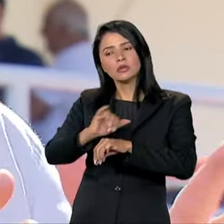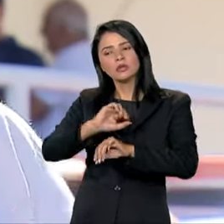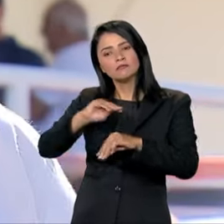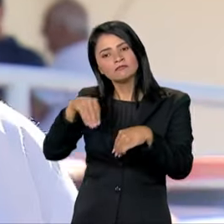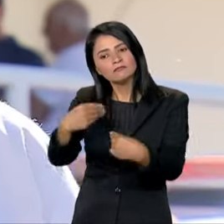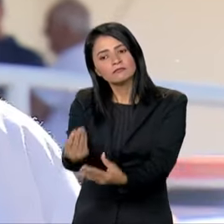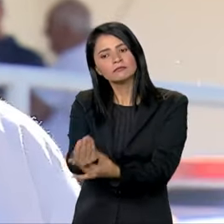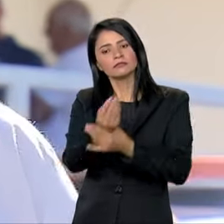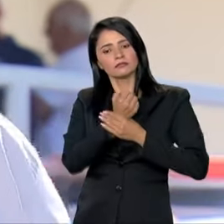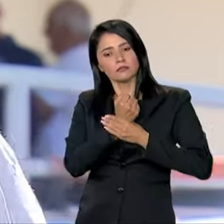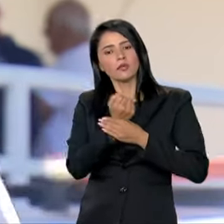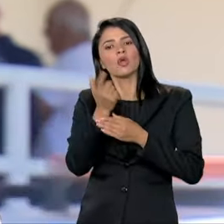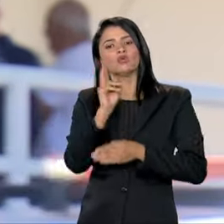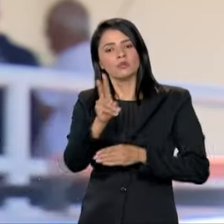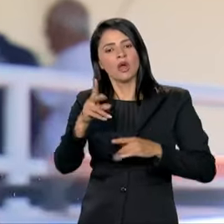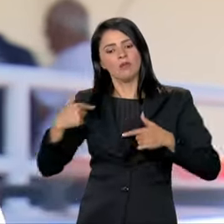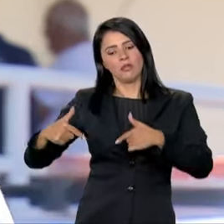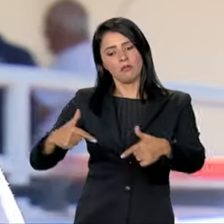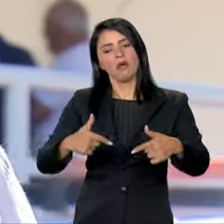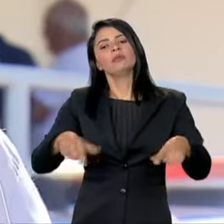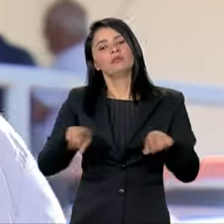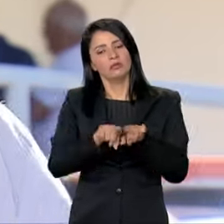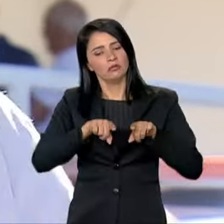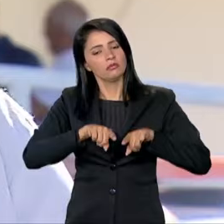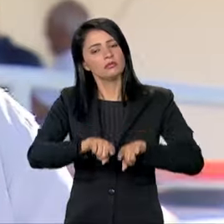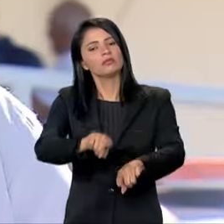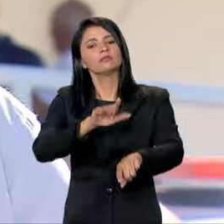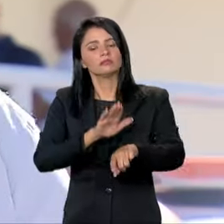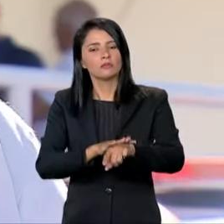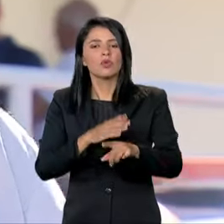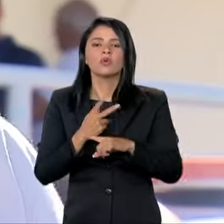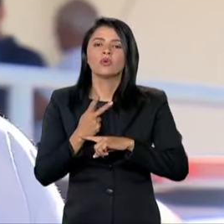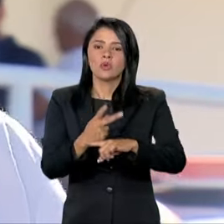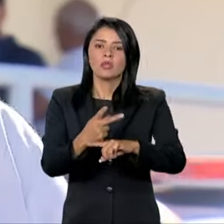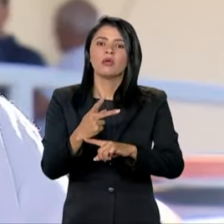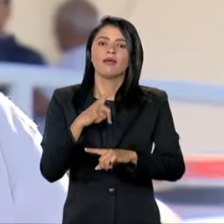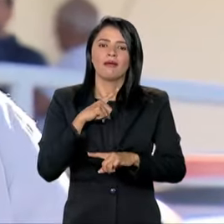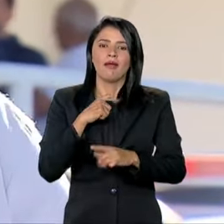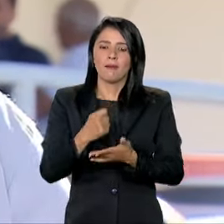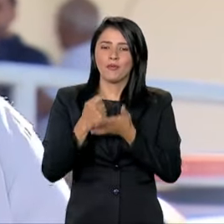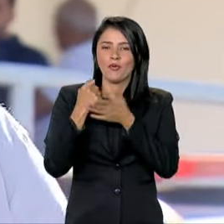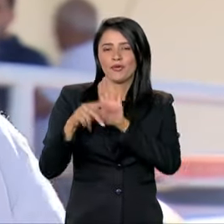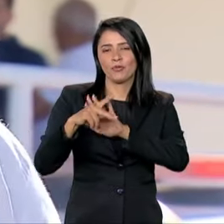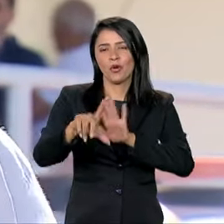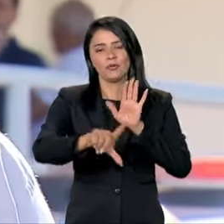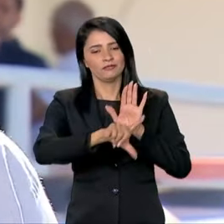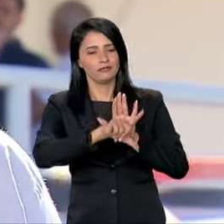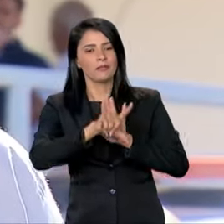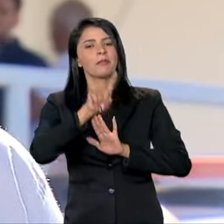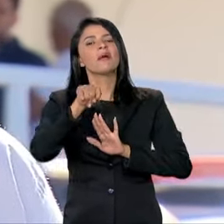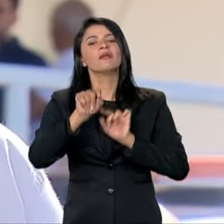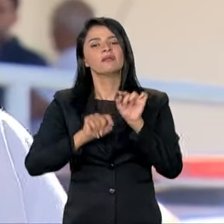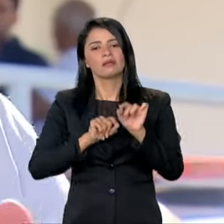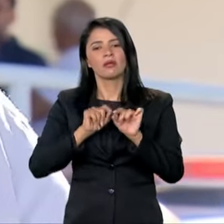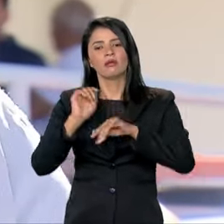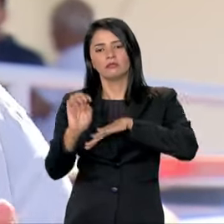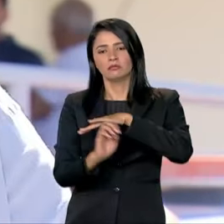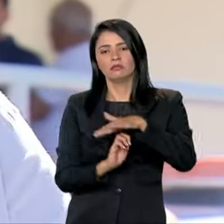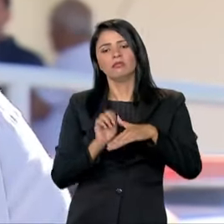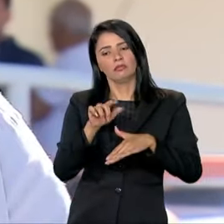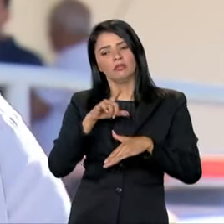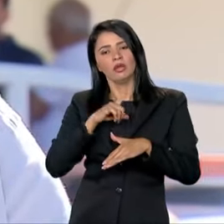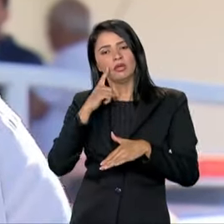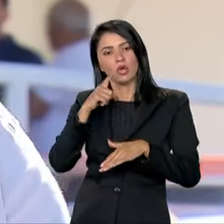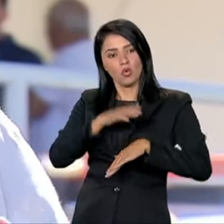manutenção dos empregos e, ao mesmo tempo, buscar apoios que a legislação permite para que as empresas recebam,